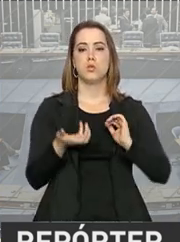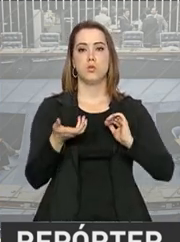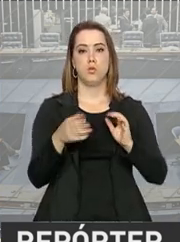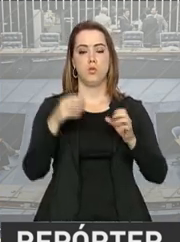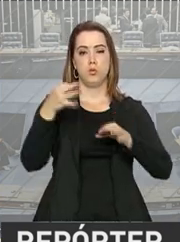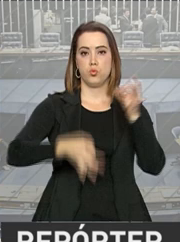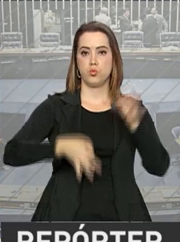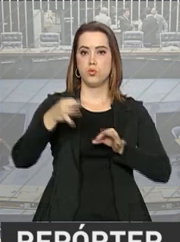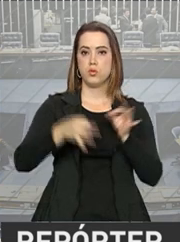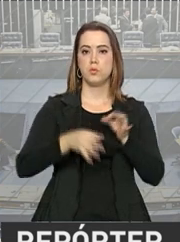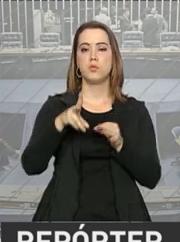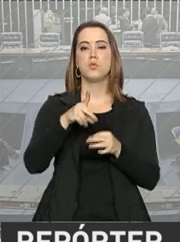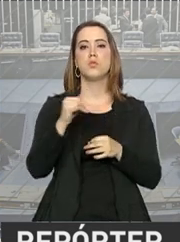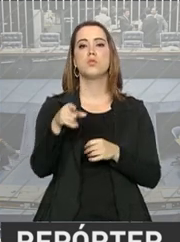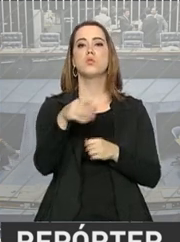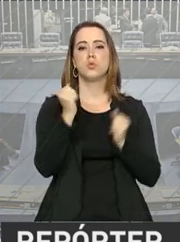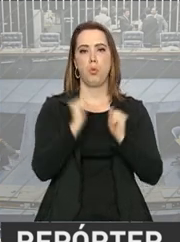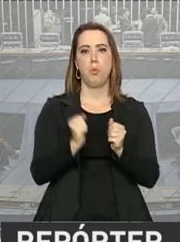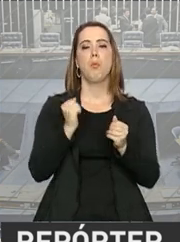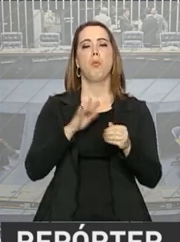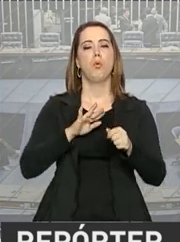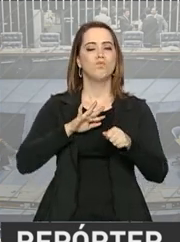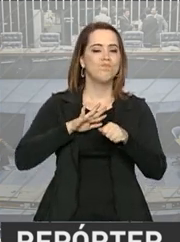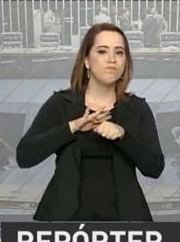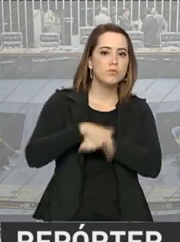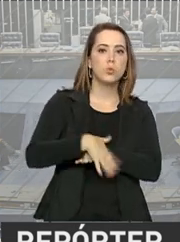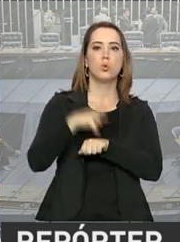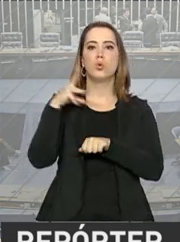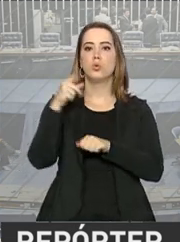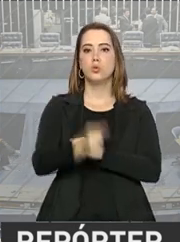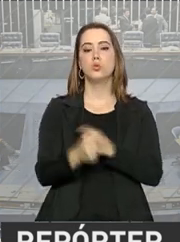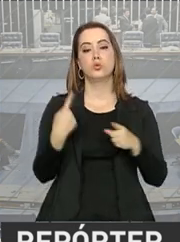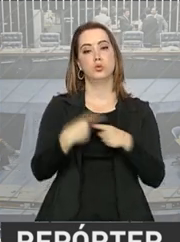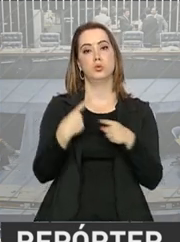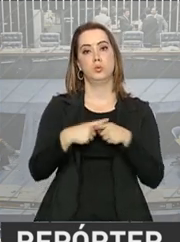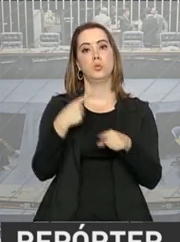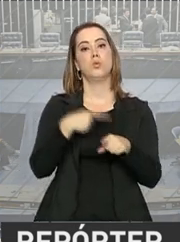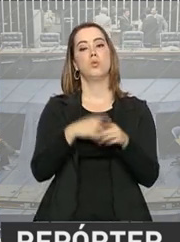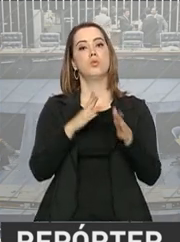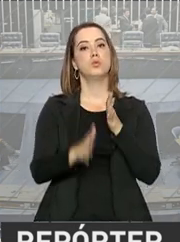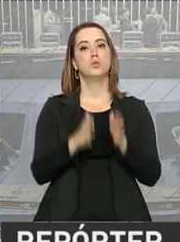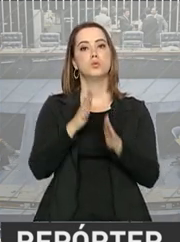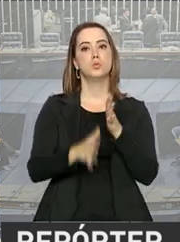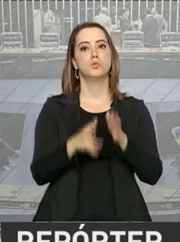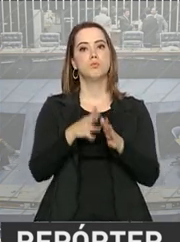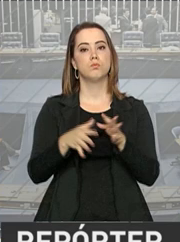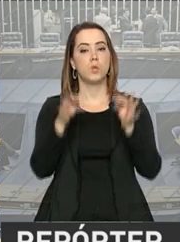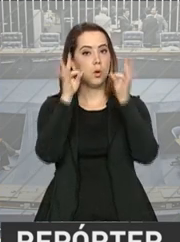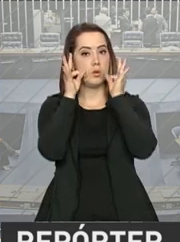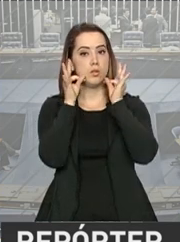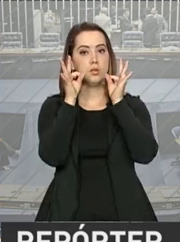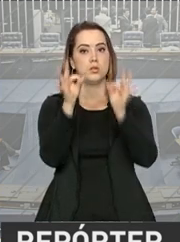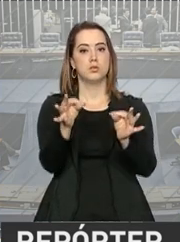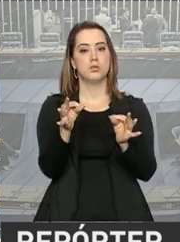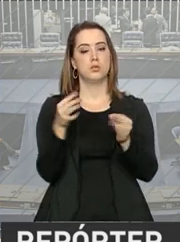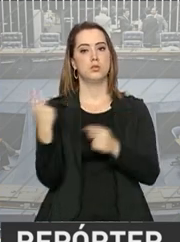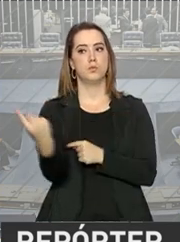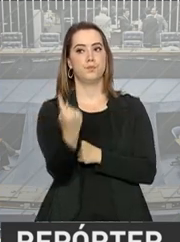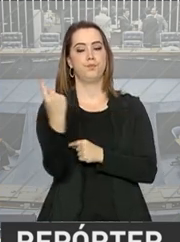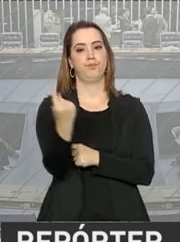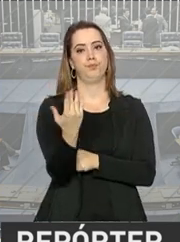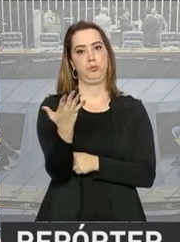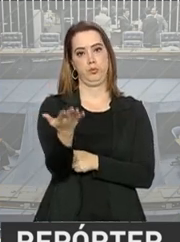dias poderão se estender até a madrugada, uma vez que é nesta fase em que serão ouvidas testemunhas em isolamento.